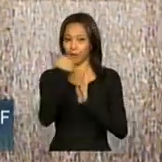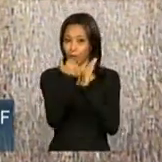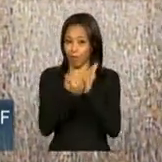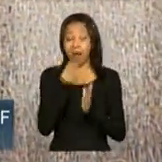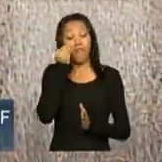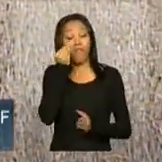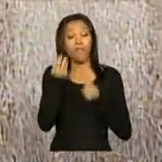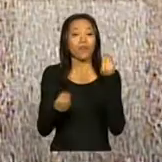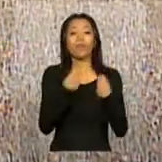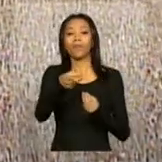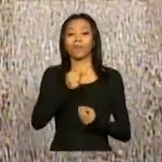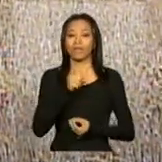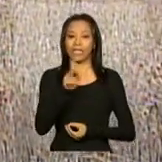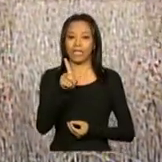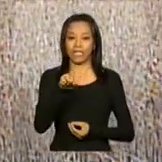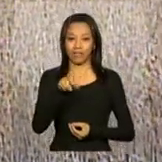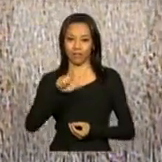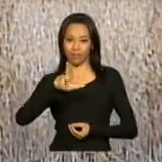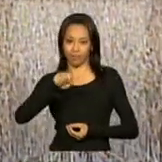reportagem de Daniela Almeida.